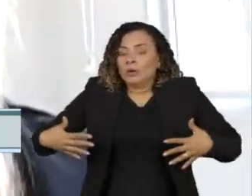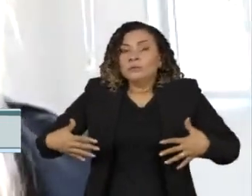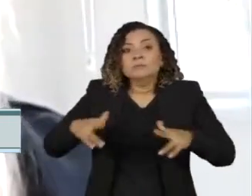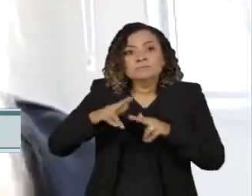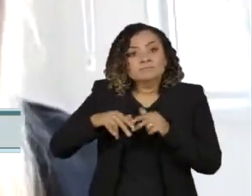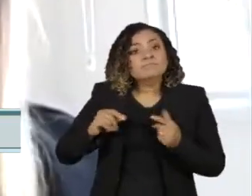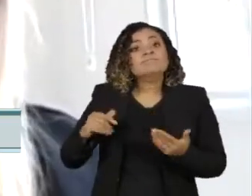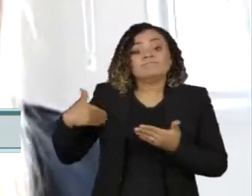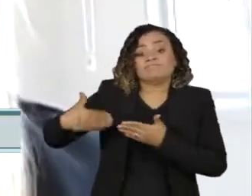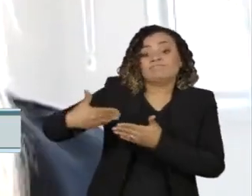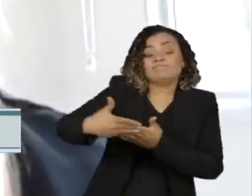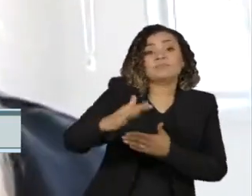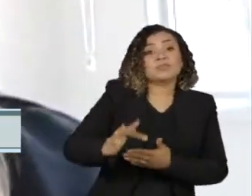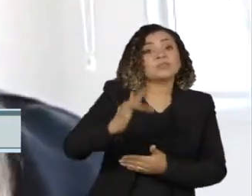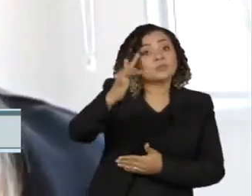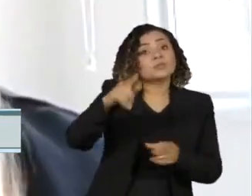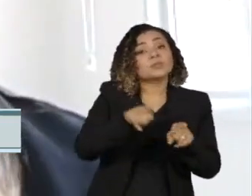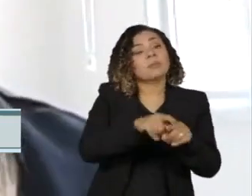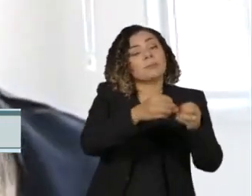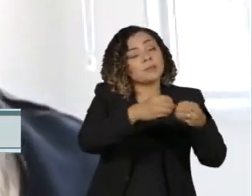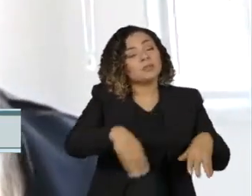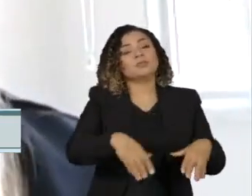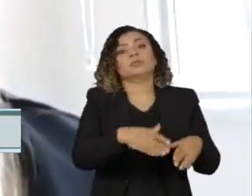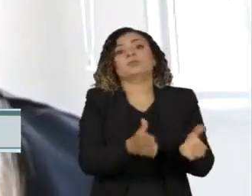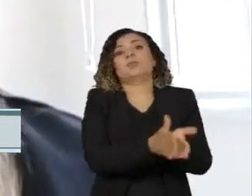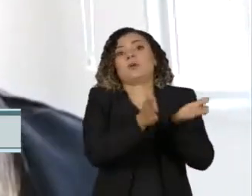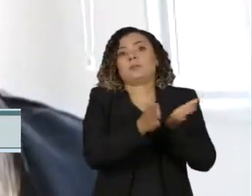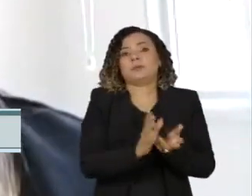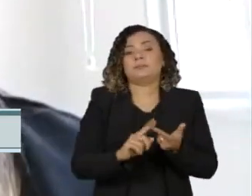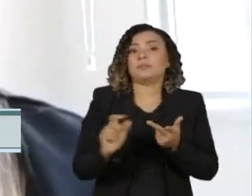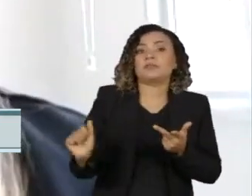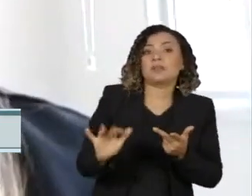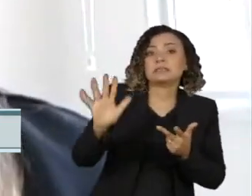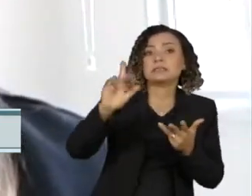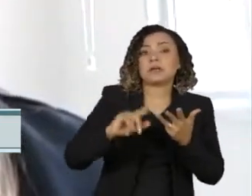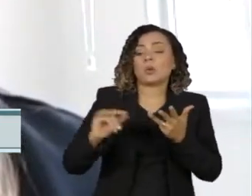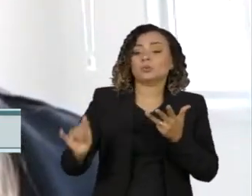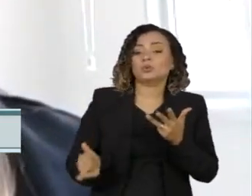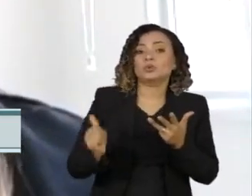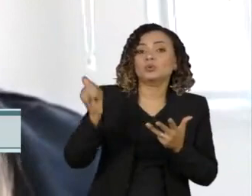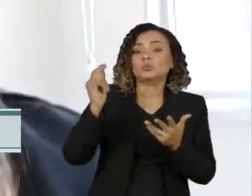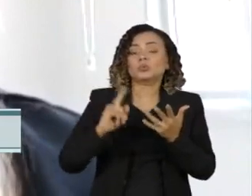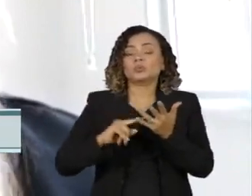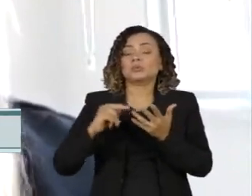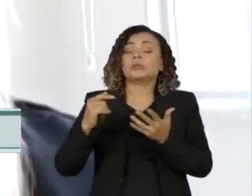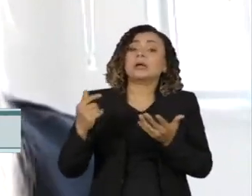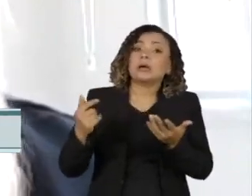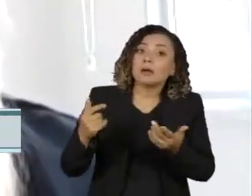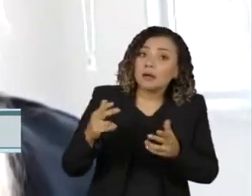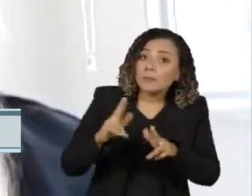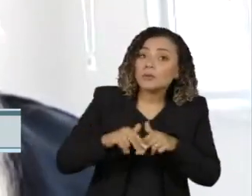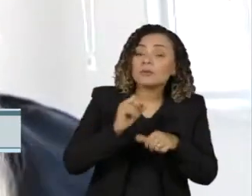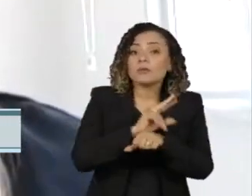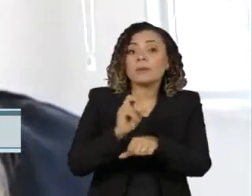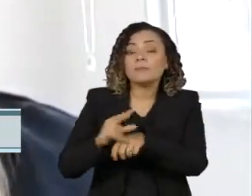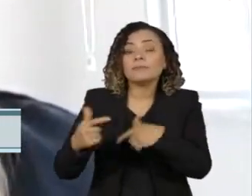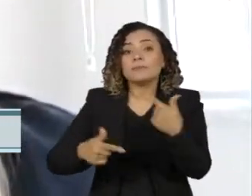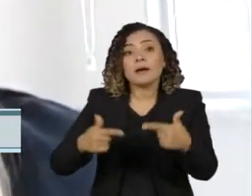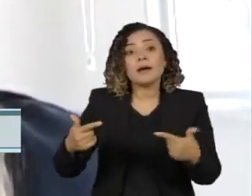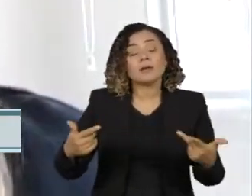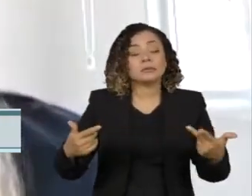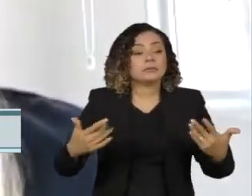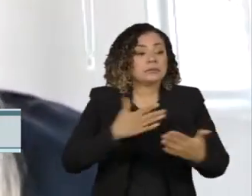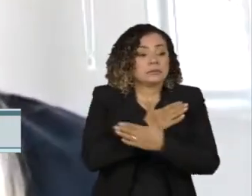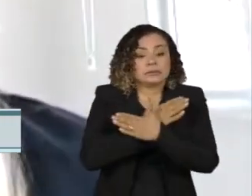médio e longo prazo afeta justamente os mais pobres. É mais inflação, é mais juros, é mais desemprego. Então é importante que a gente entenda que não é uma